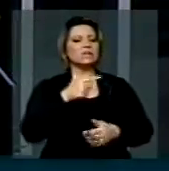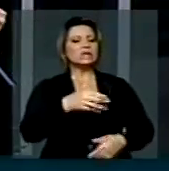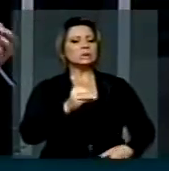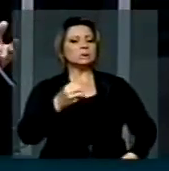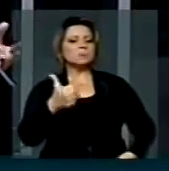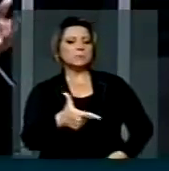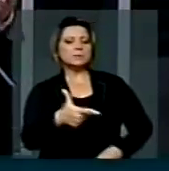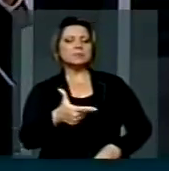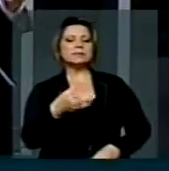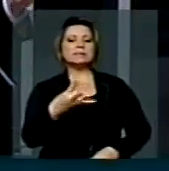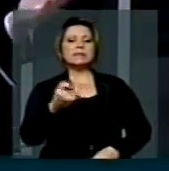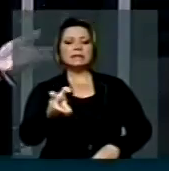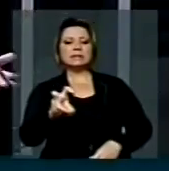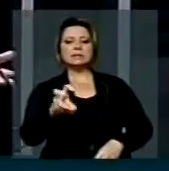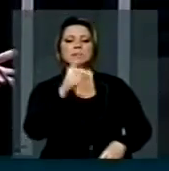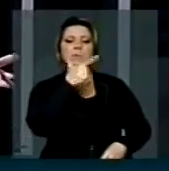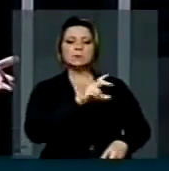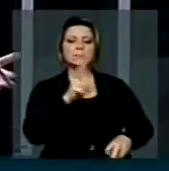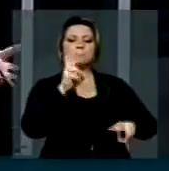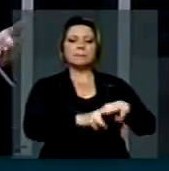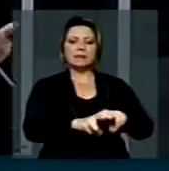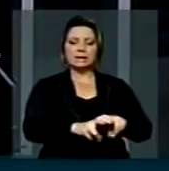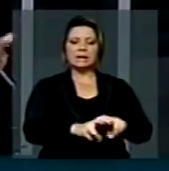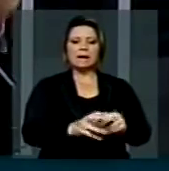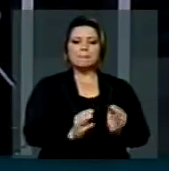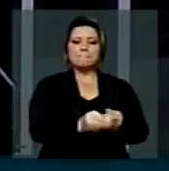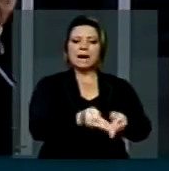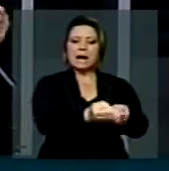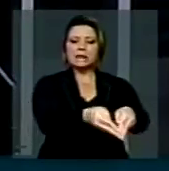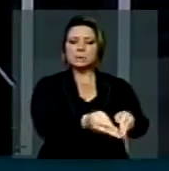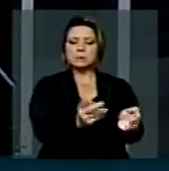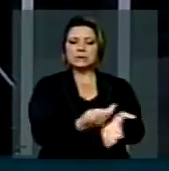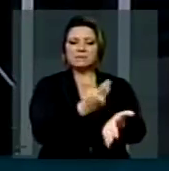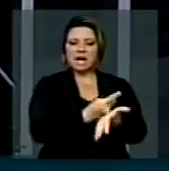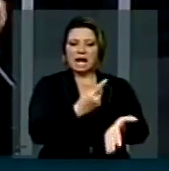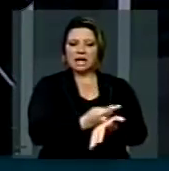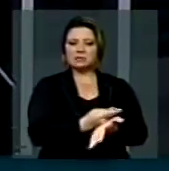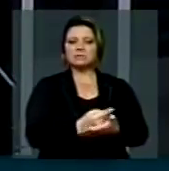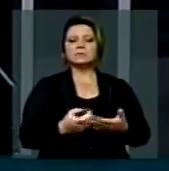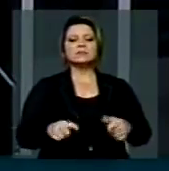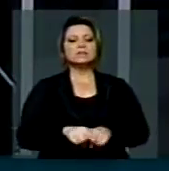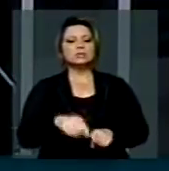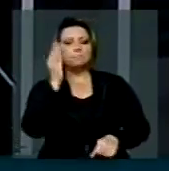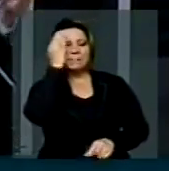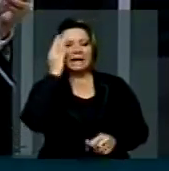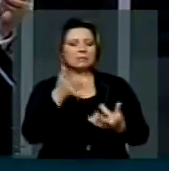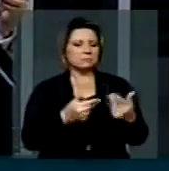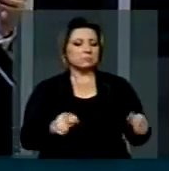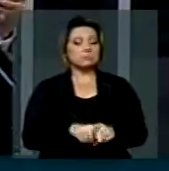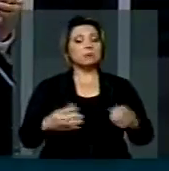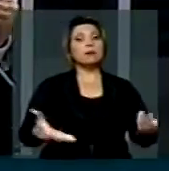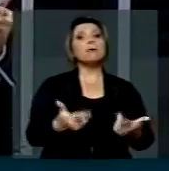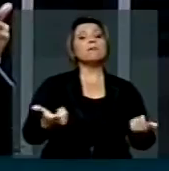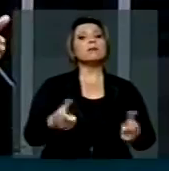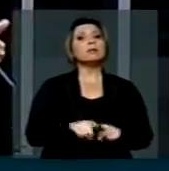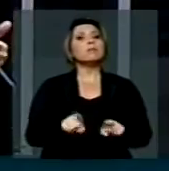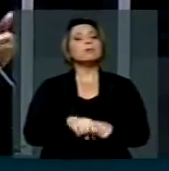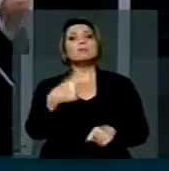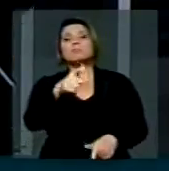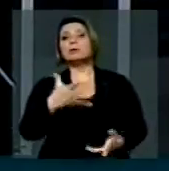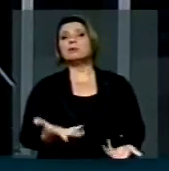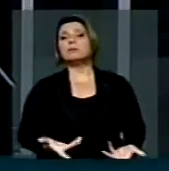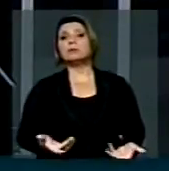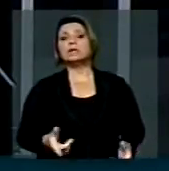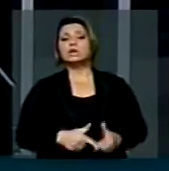falta de policiamento adequado naquela região. Não é diferente também os números. Nós tivemos o número do orçamento da Polícia